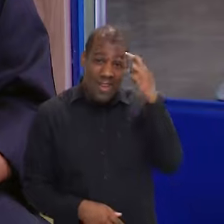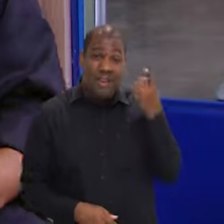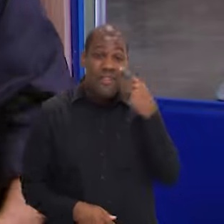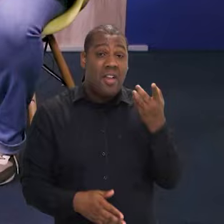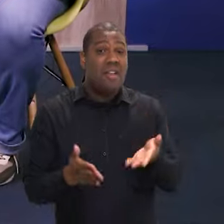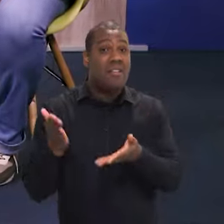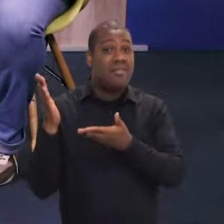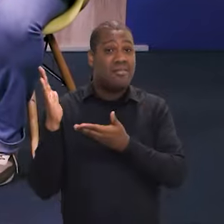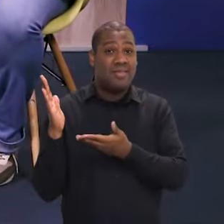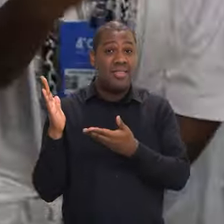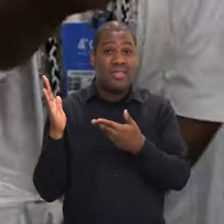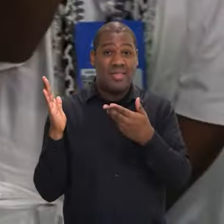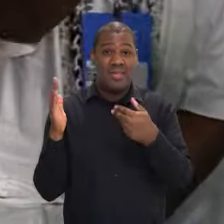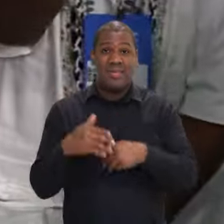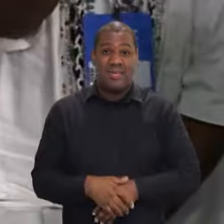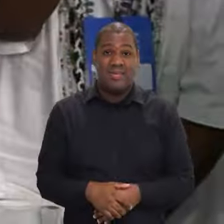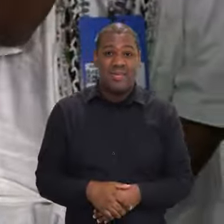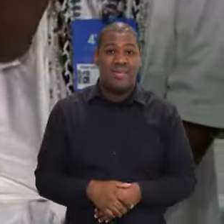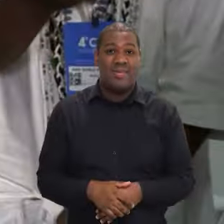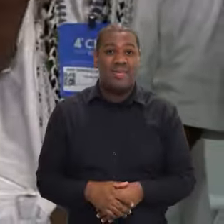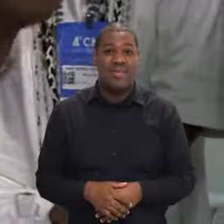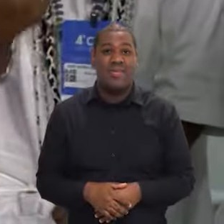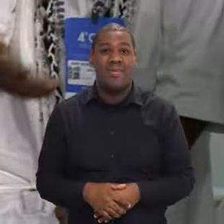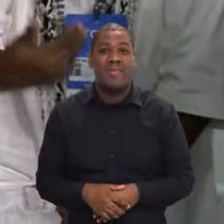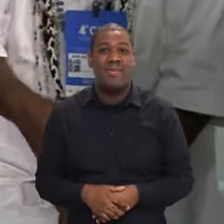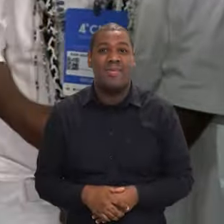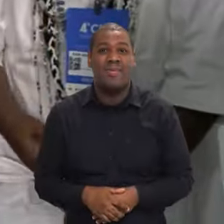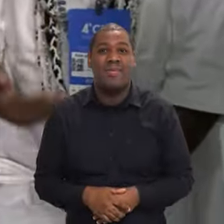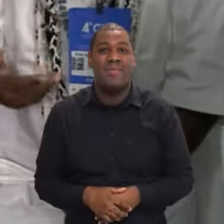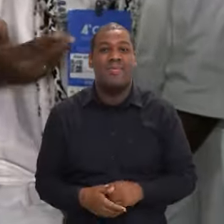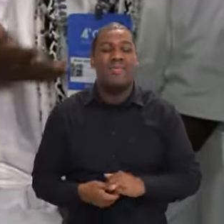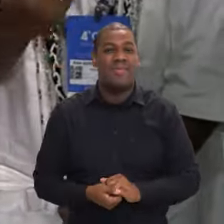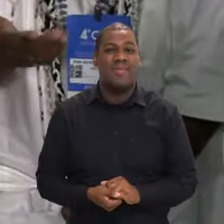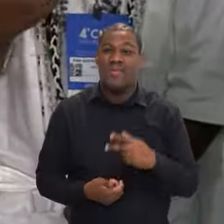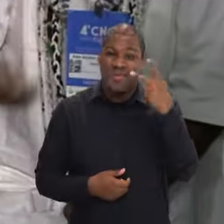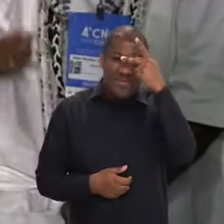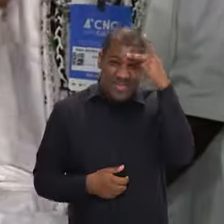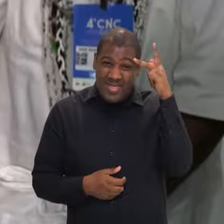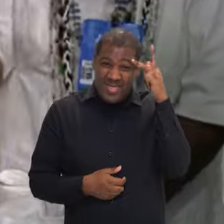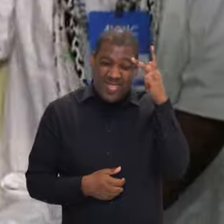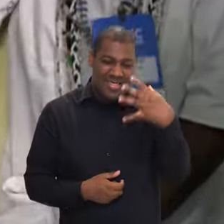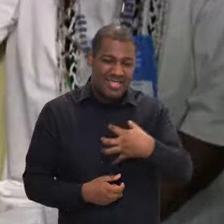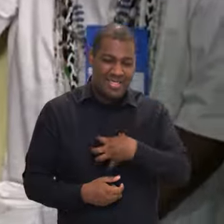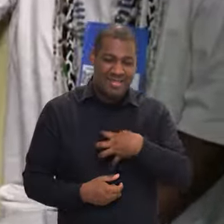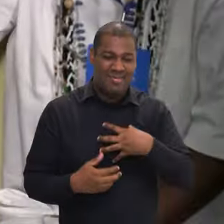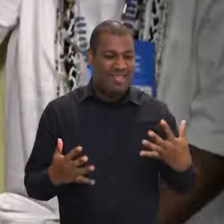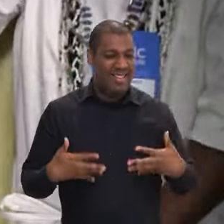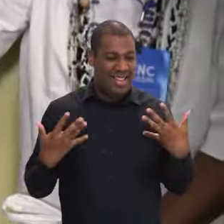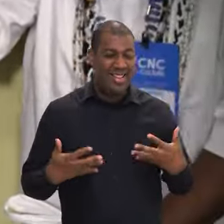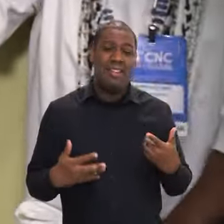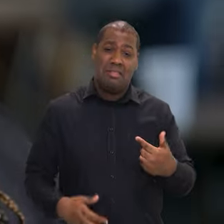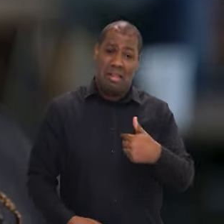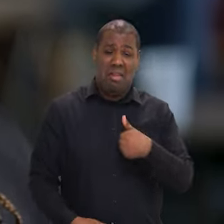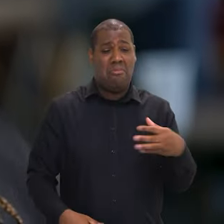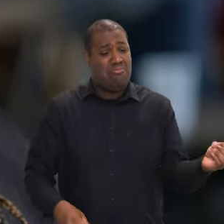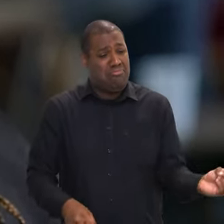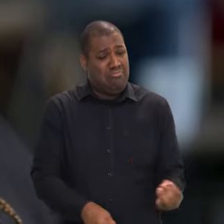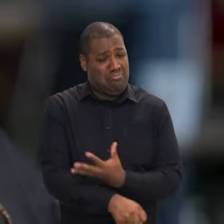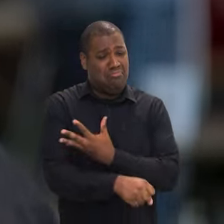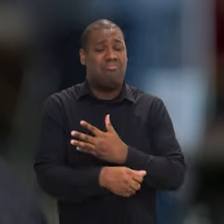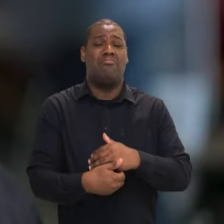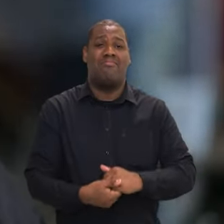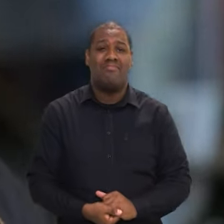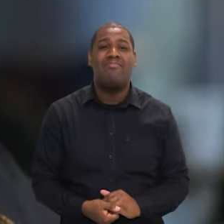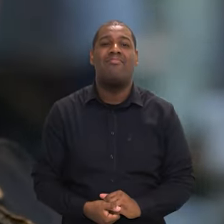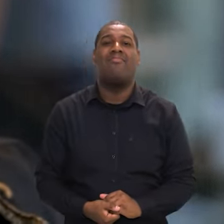políticas. Aí, como é que está aqui, o pessoal aqui fora? está todo mundo acompanhando aqui, é, estou muito emocionada nesse momento,